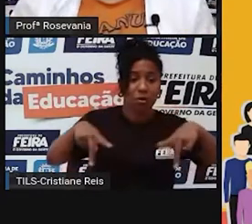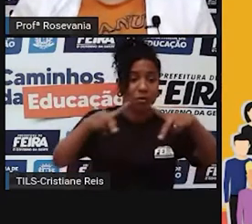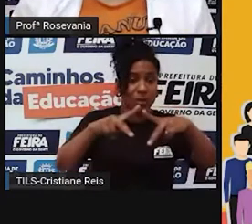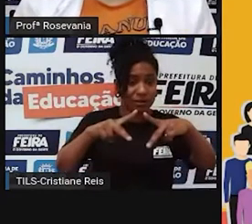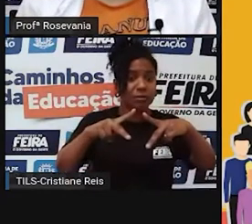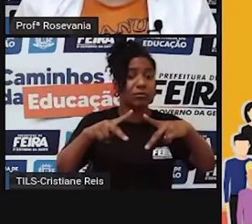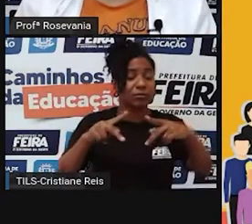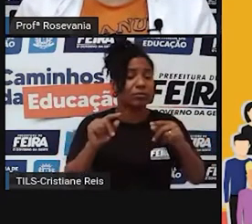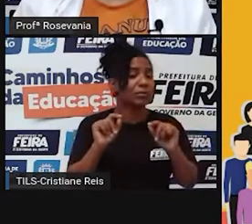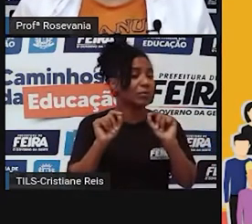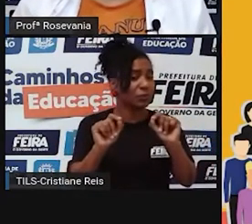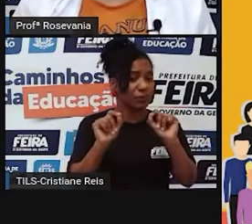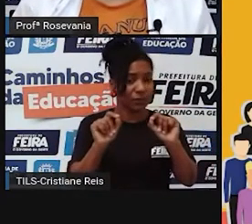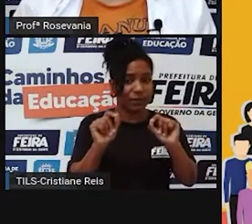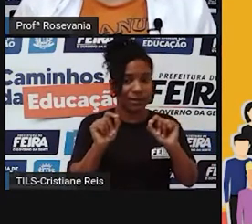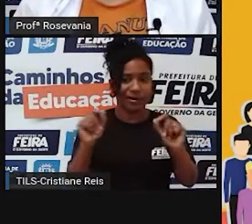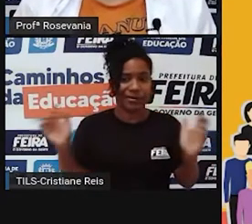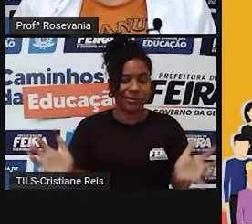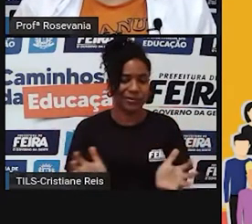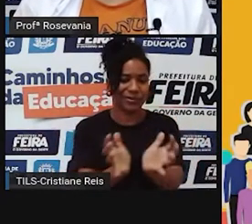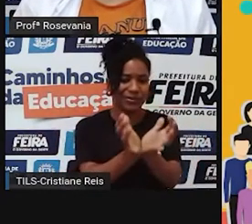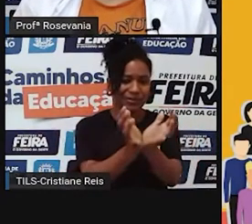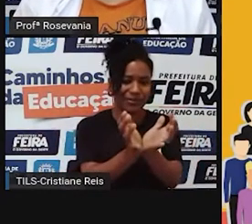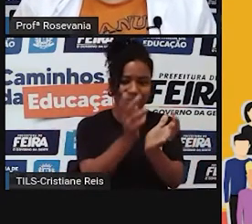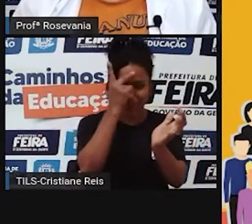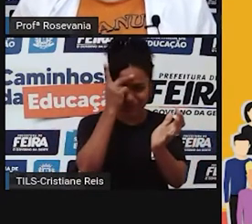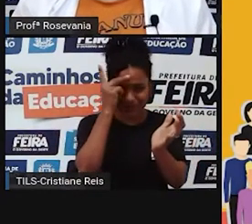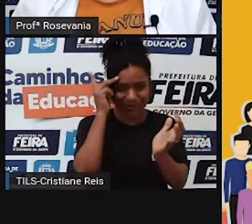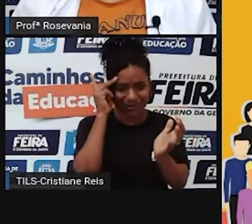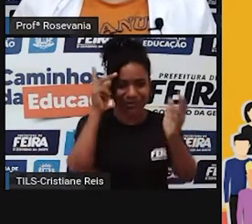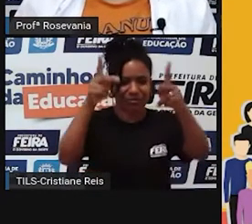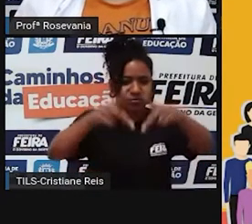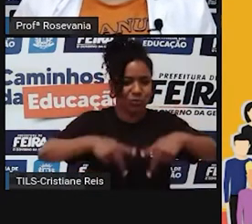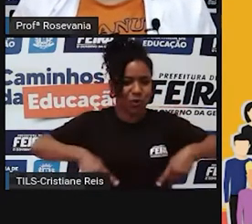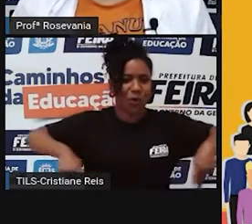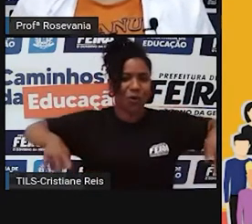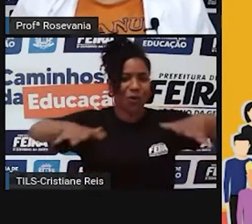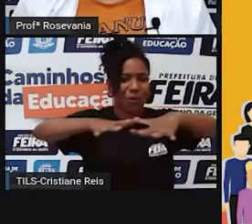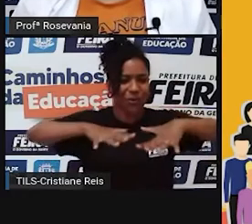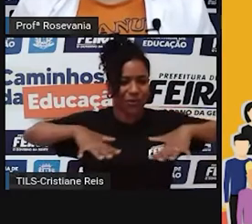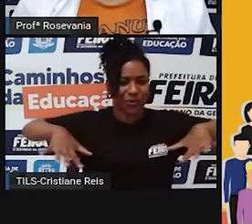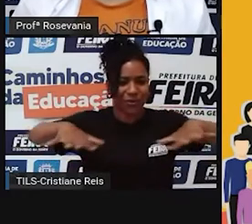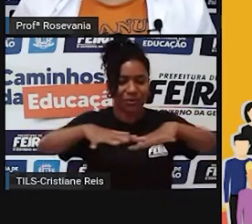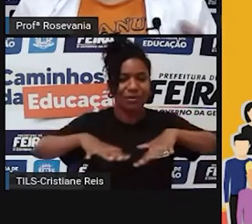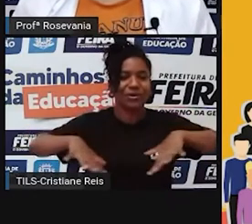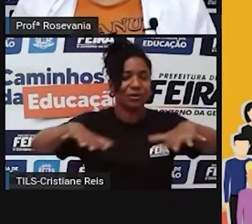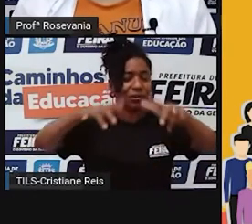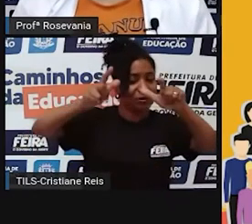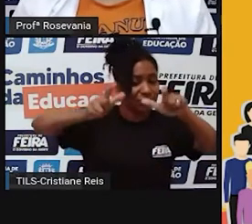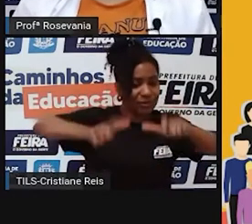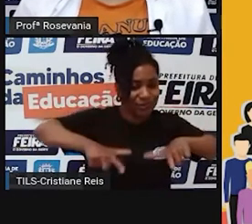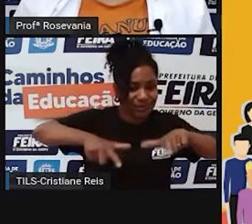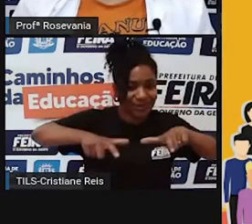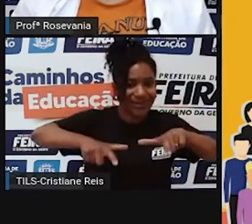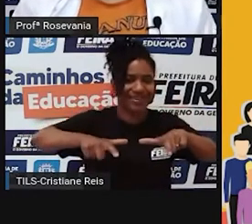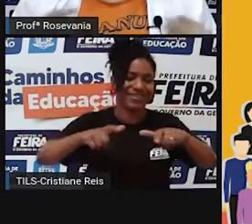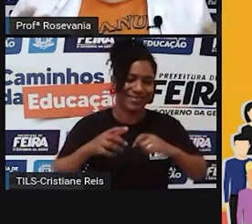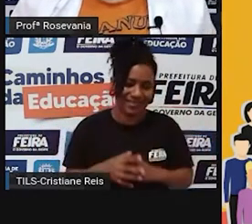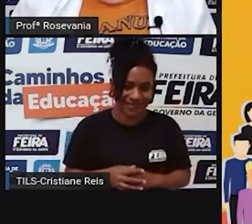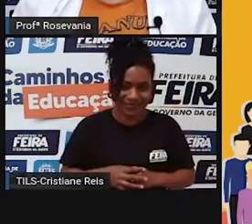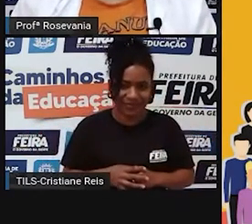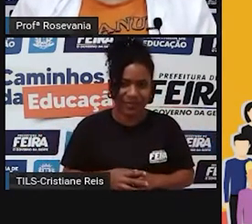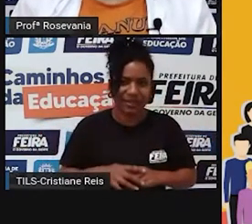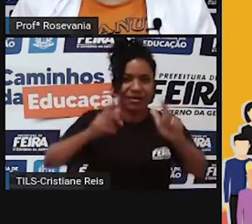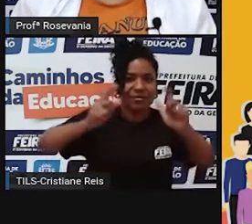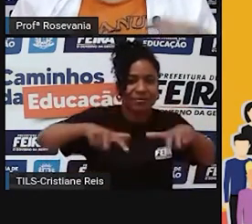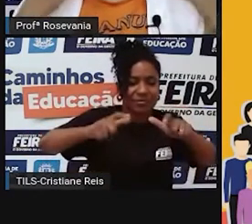conjunto de pessoas. Olha aqui embaixo, olha essa imagem aqui, né, que a Pro colocou pra vocês. que habitam um determinado espaço. Esse